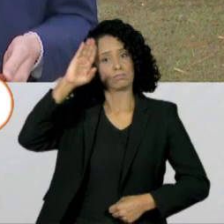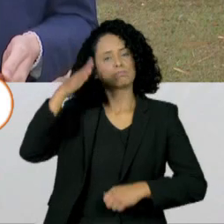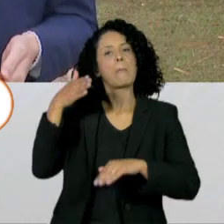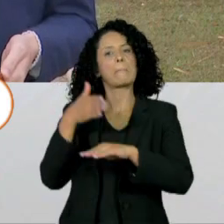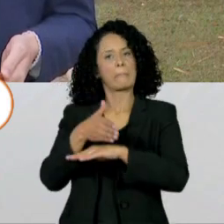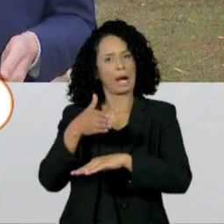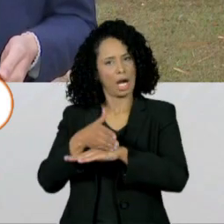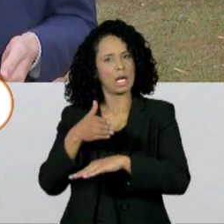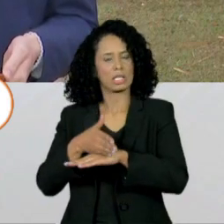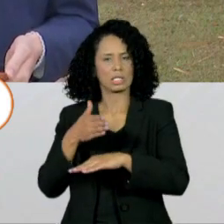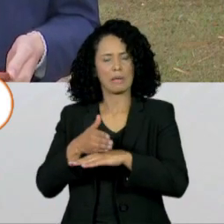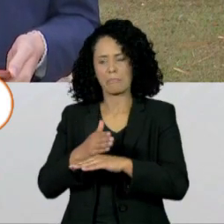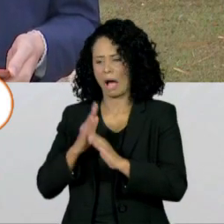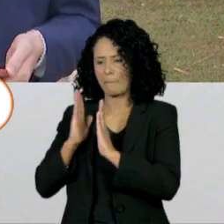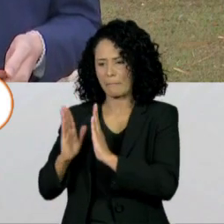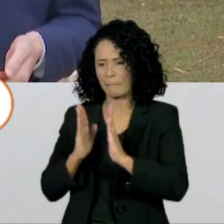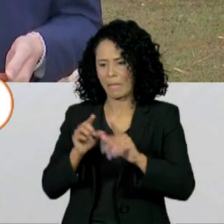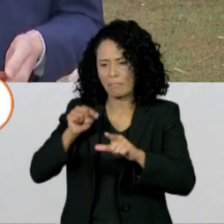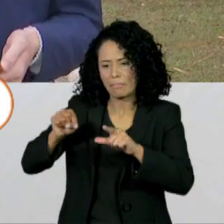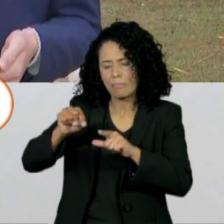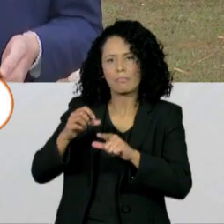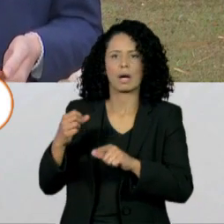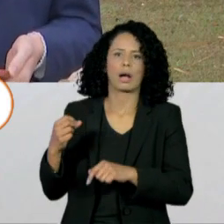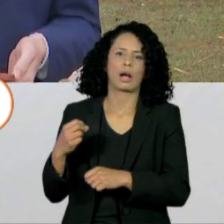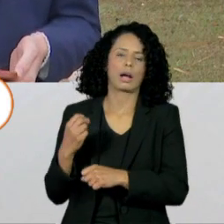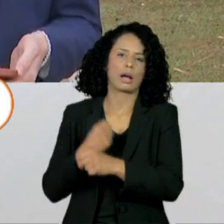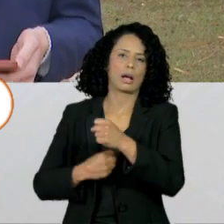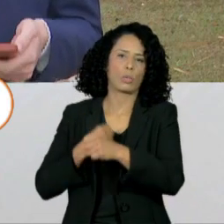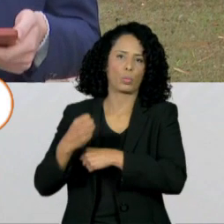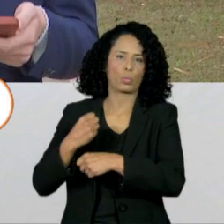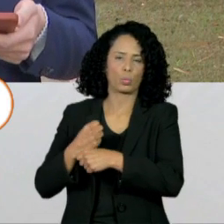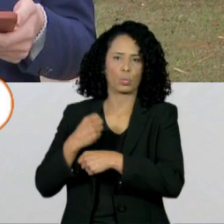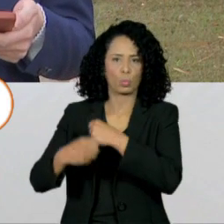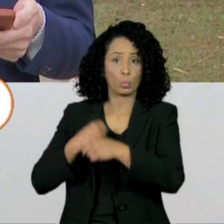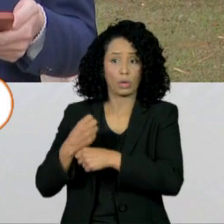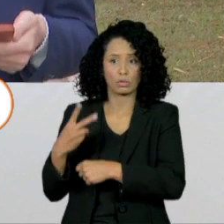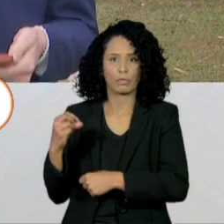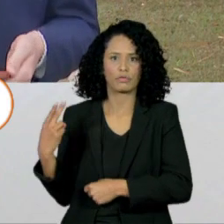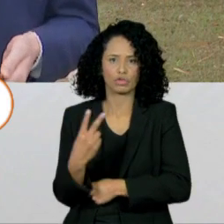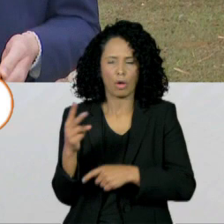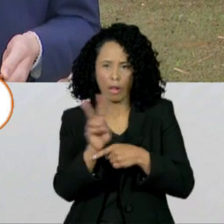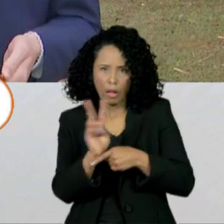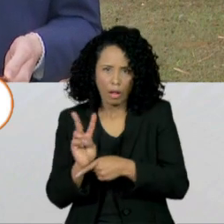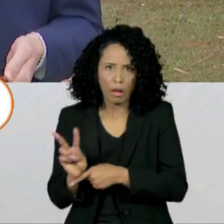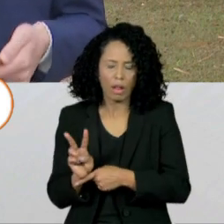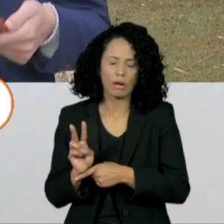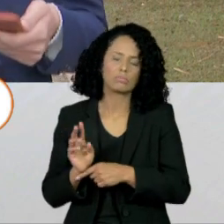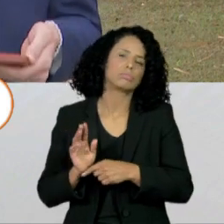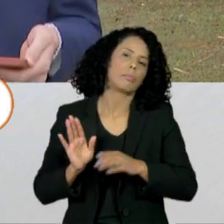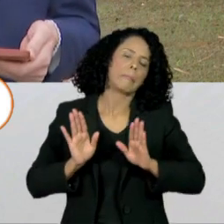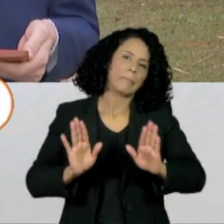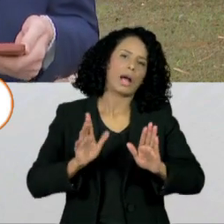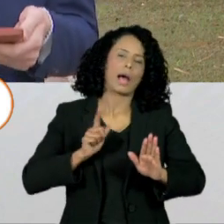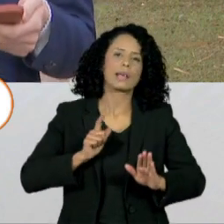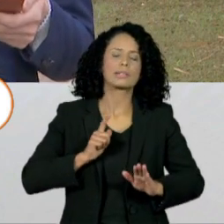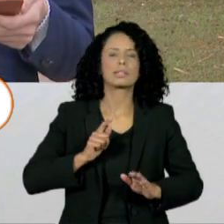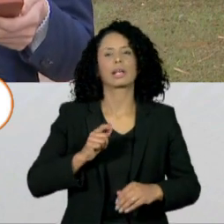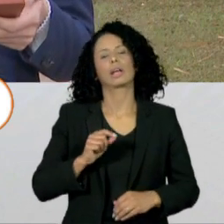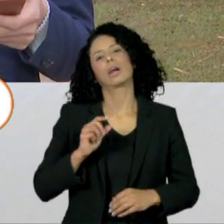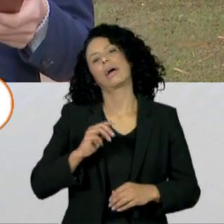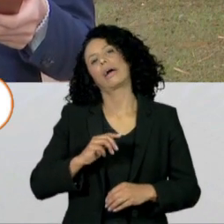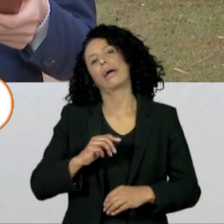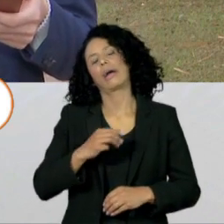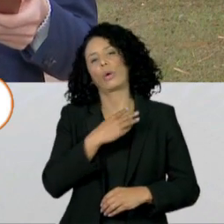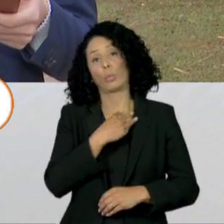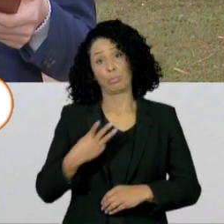processo eleitoral para as eleições de 2022 como agentes fiscalizadores. Além disso, o ministro responsável pela